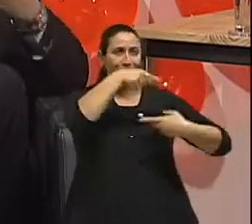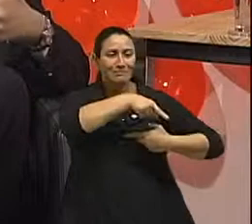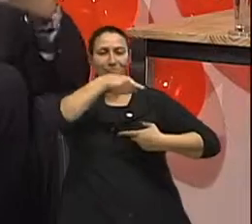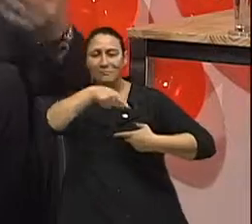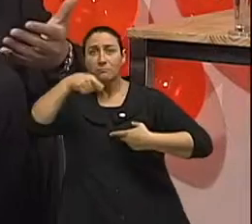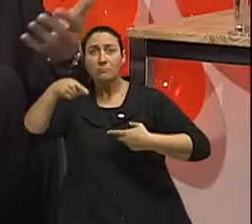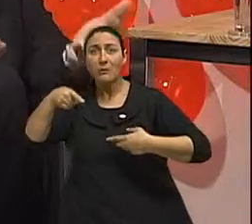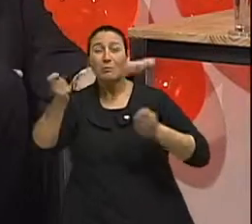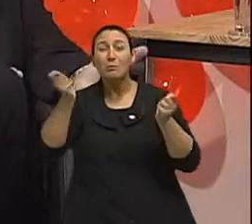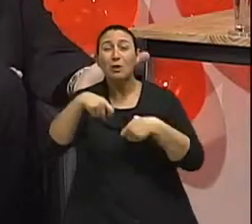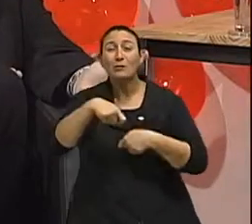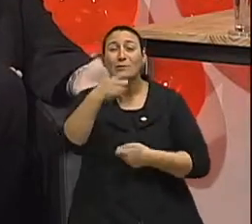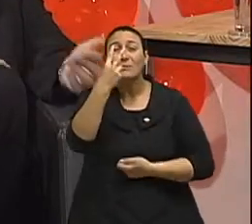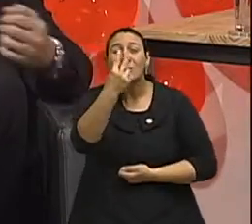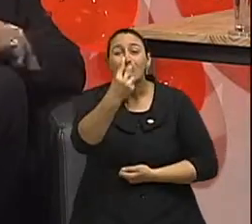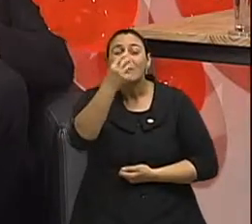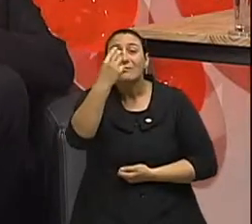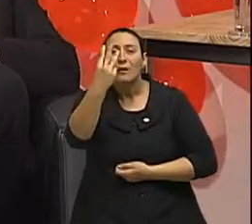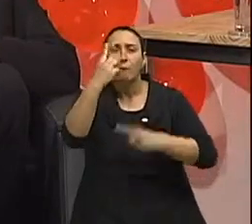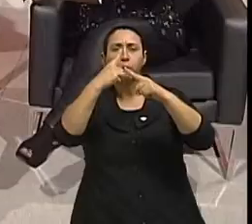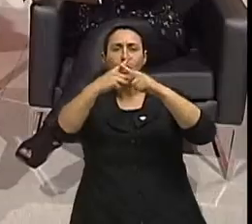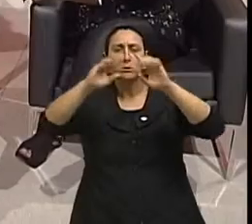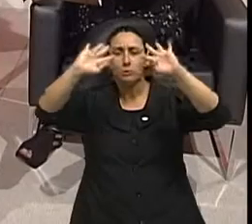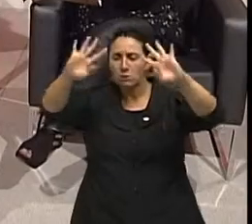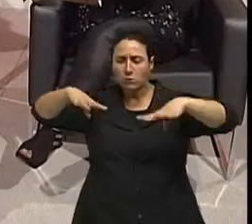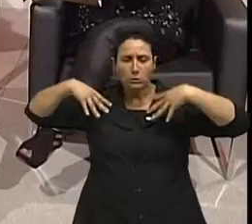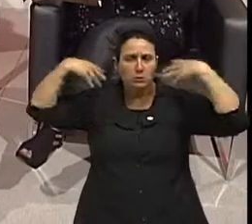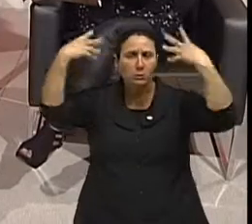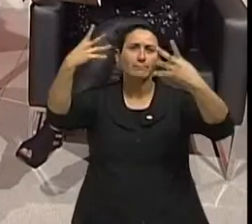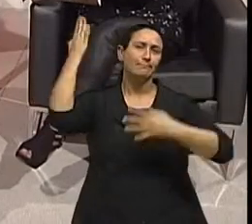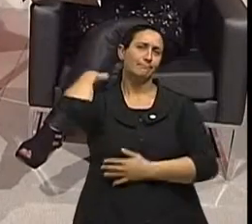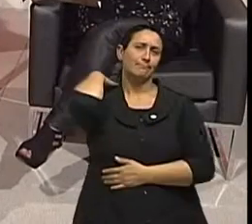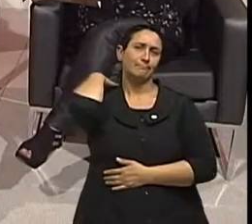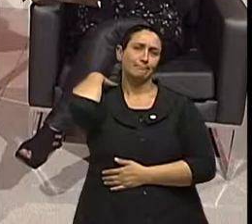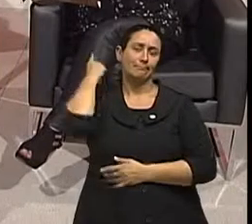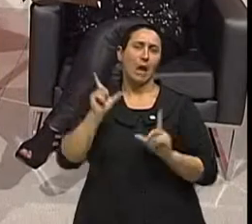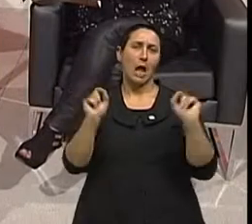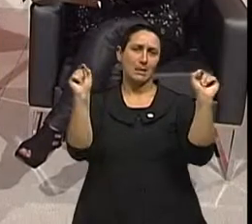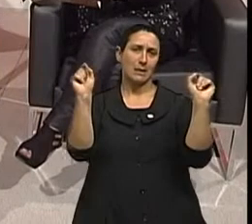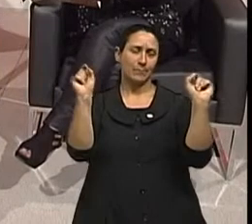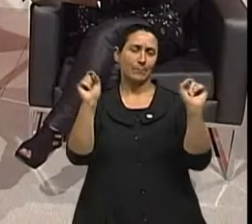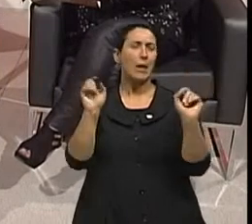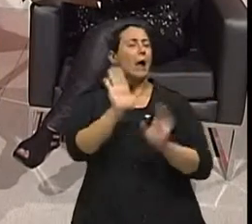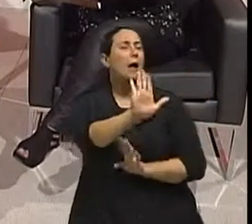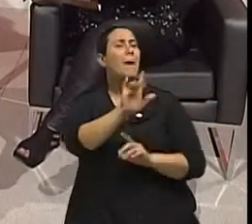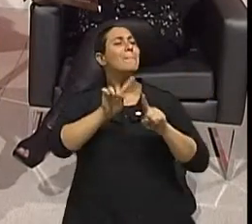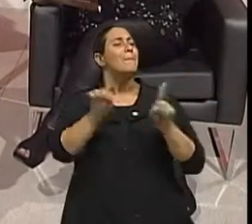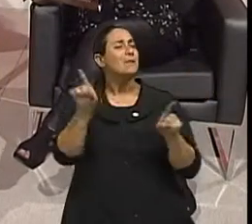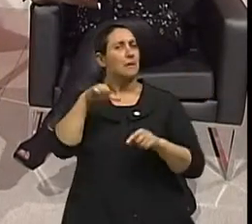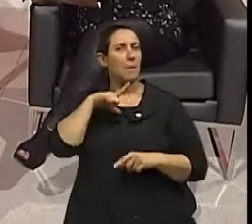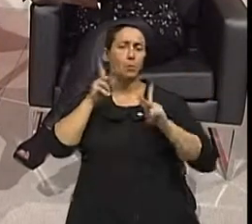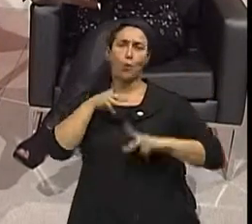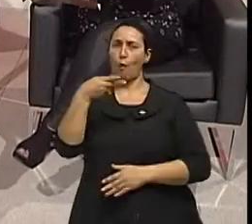23 vezes mais risco. Ah, perfeito. E o fumante passivo, que a gente, há muitos anos houve isso.